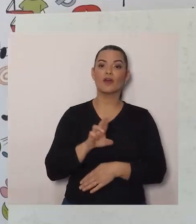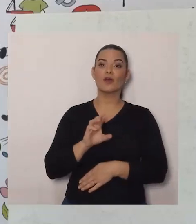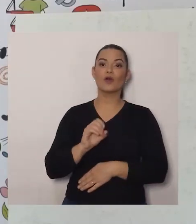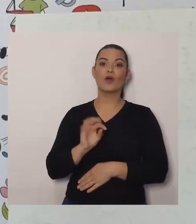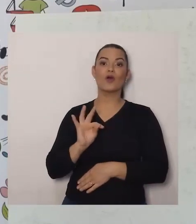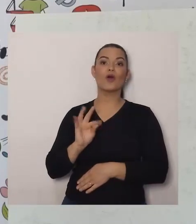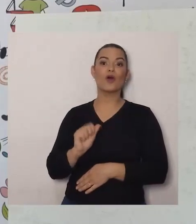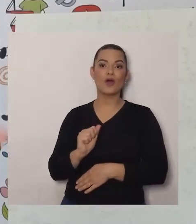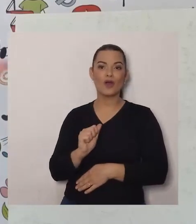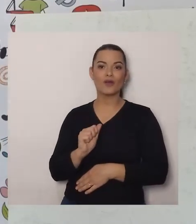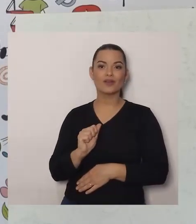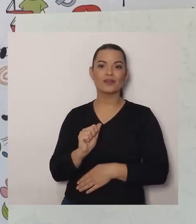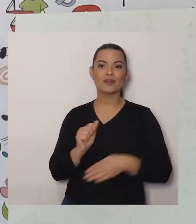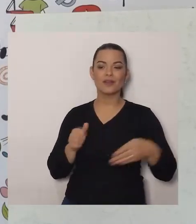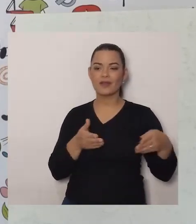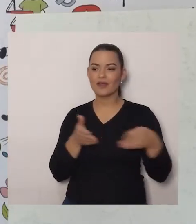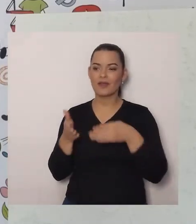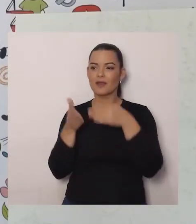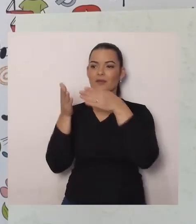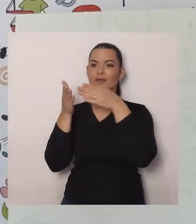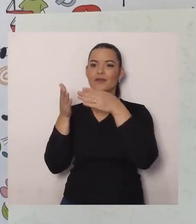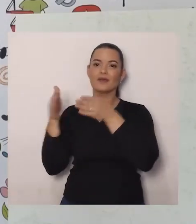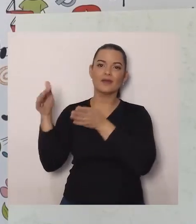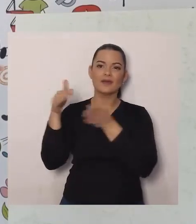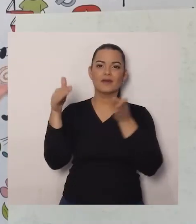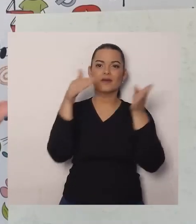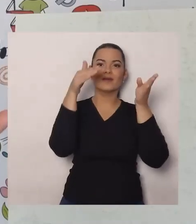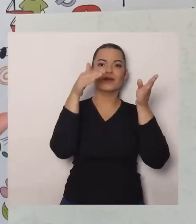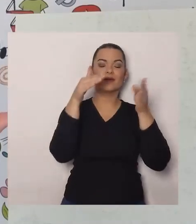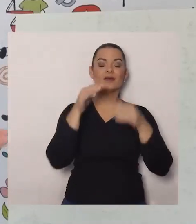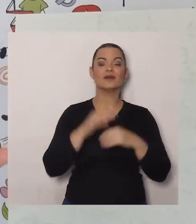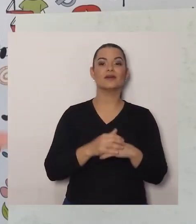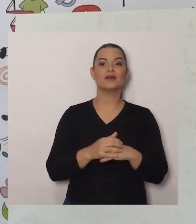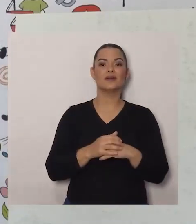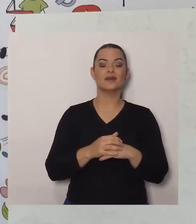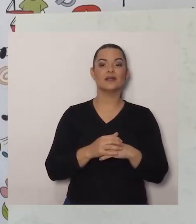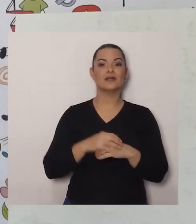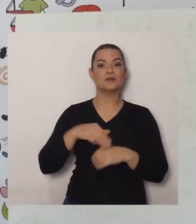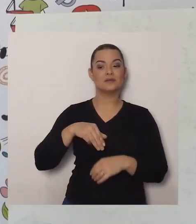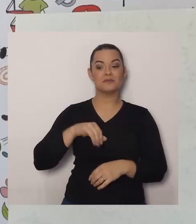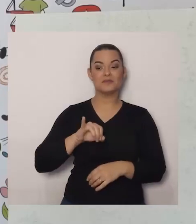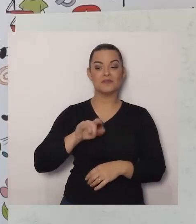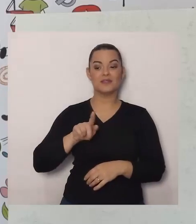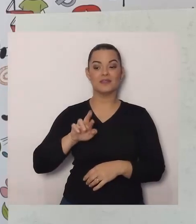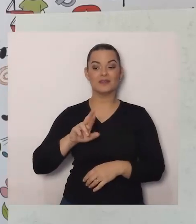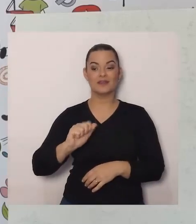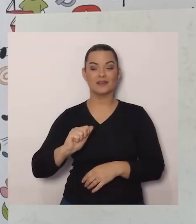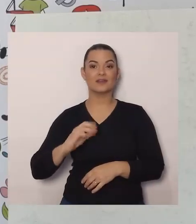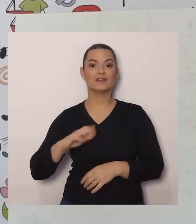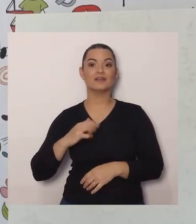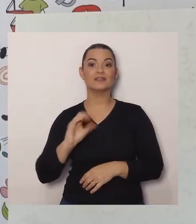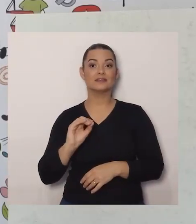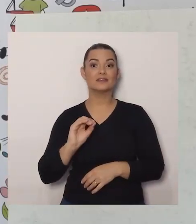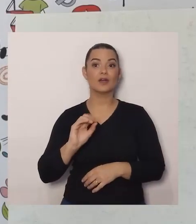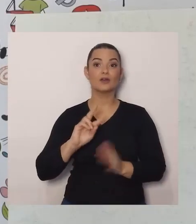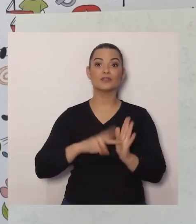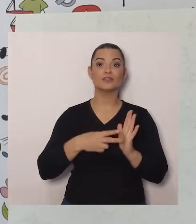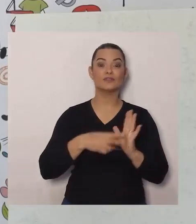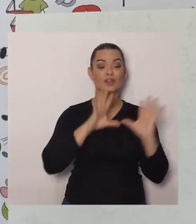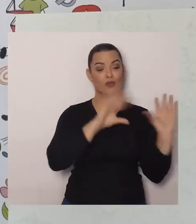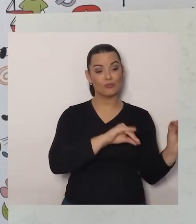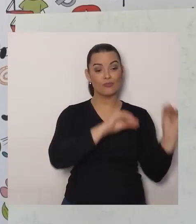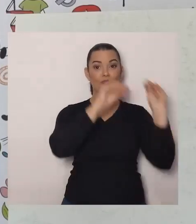migração, Então, Antigamente, As pessoas, Observavam, A migração, Dos pássaros, Então elas,